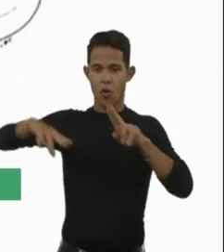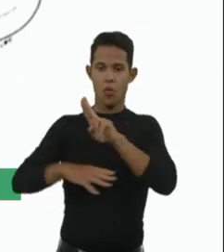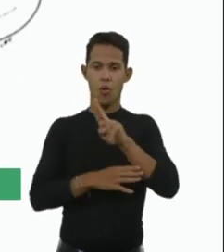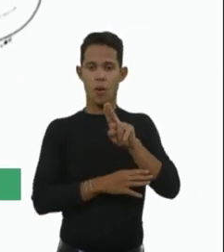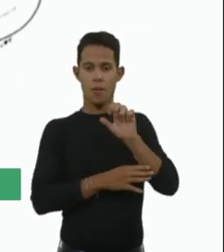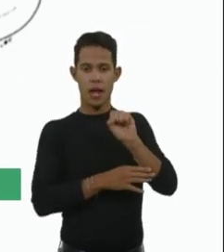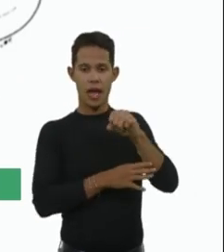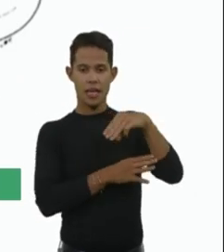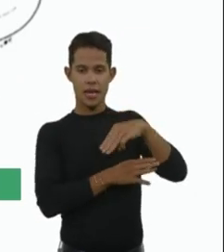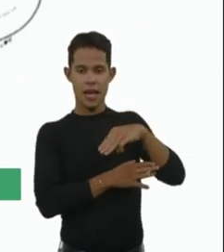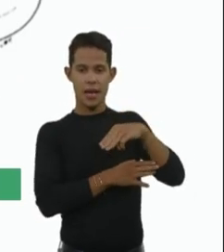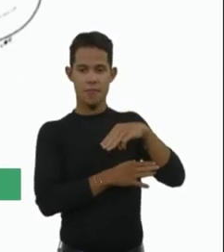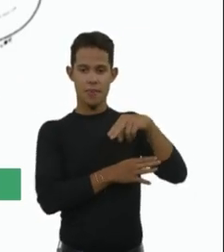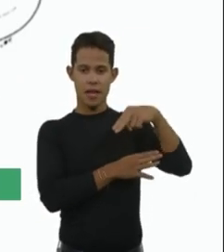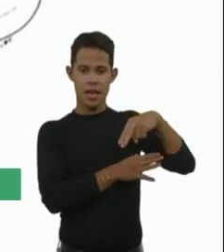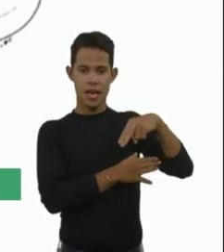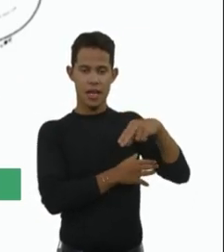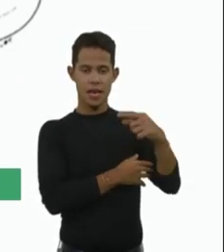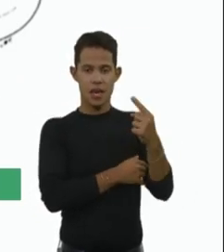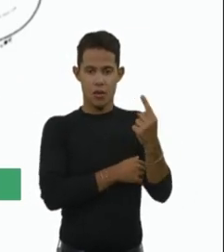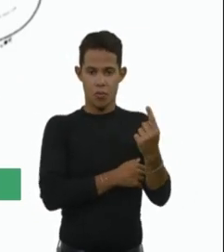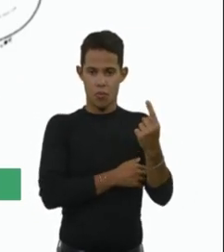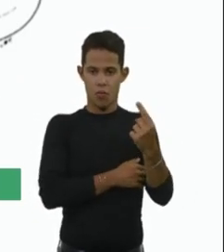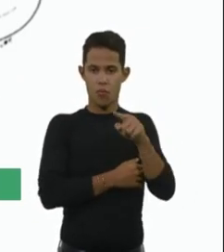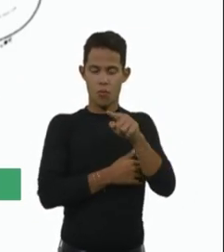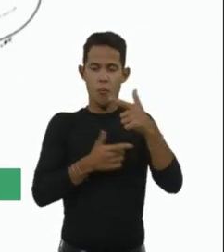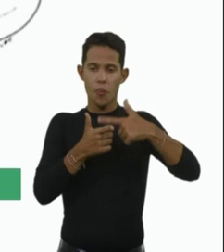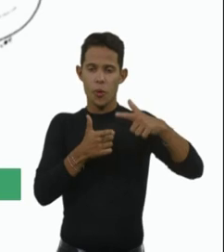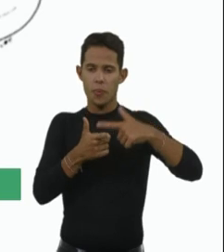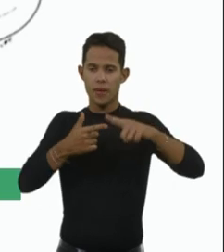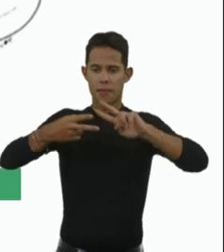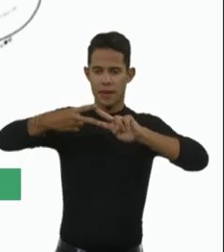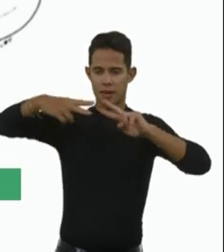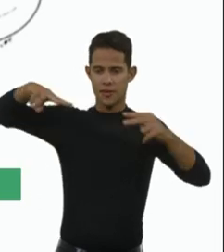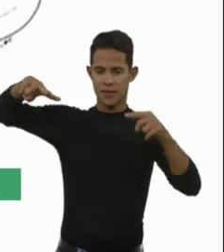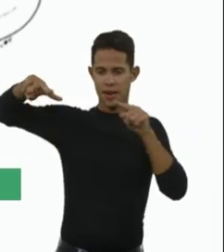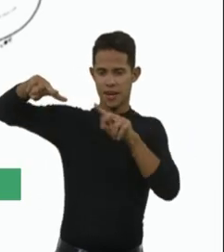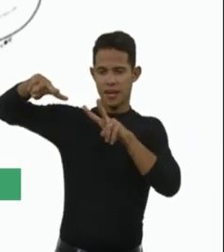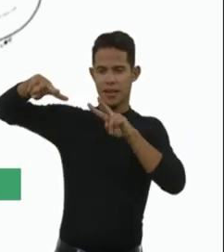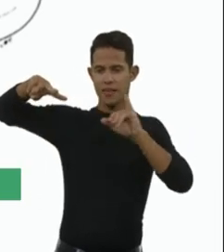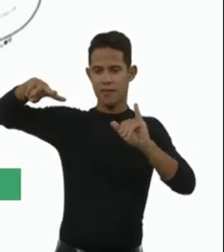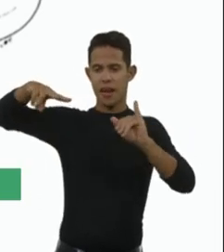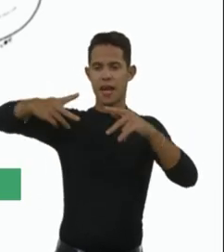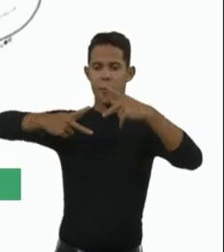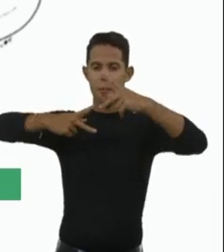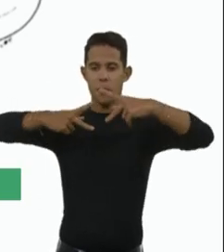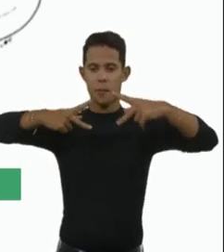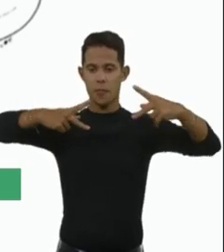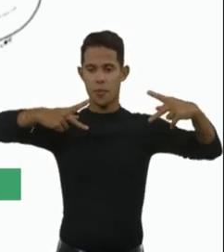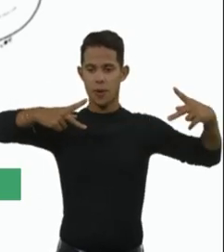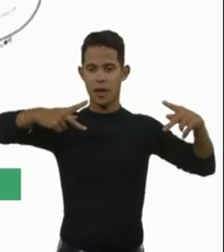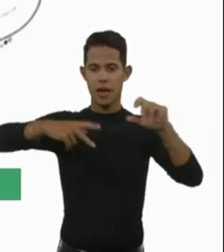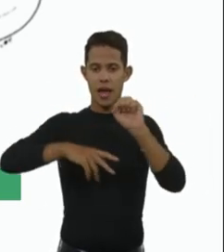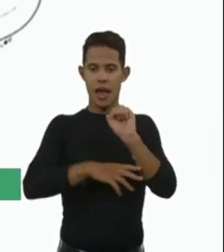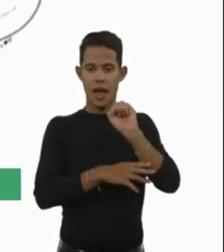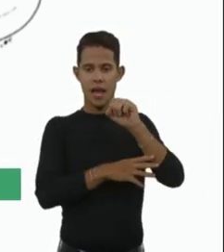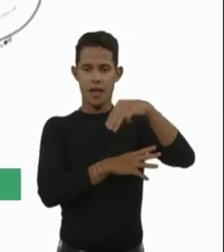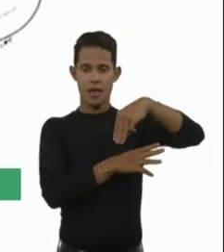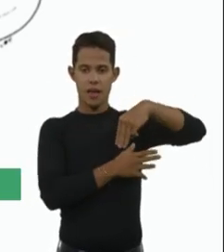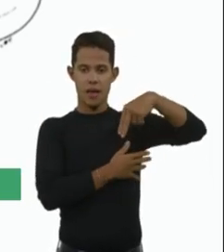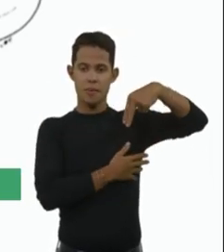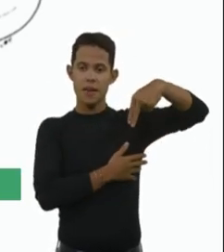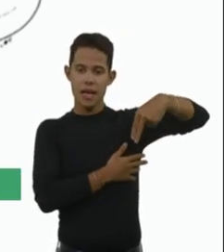SMN1. Então, o defeito nesse gene, ele vai causar a deficiência de uma proteína chamada SMN. O que que